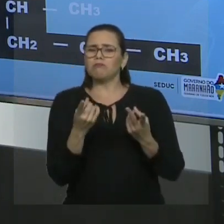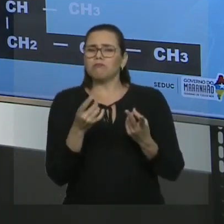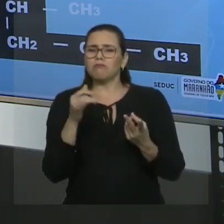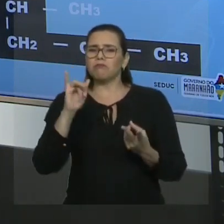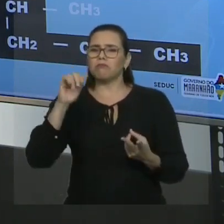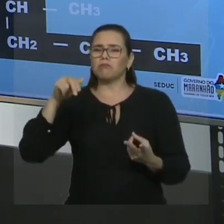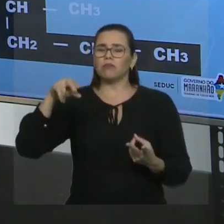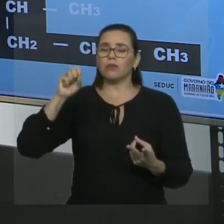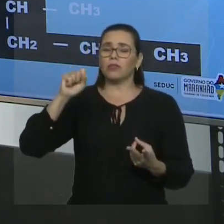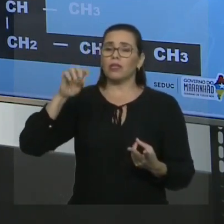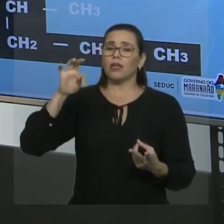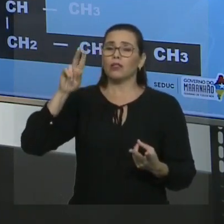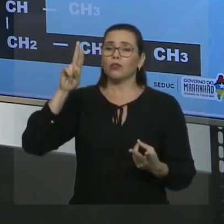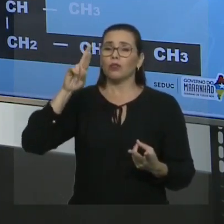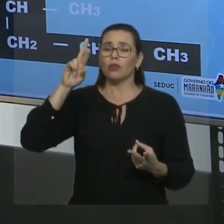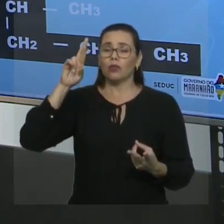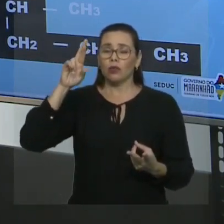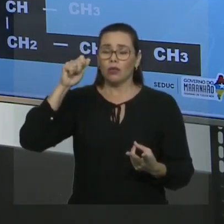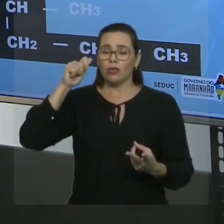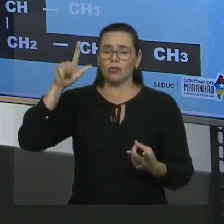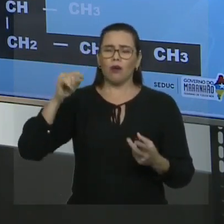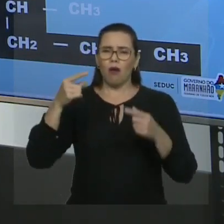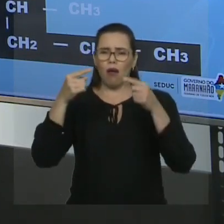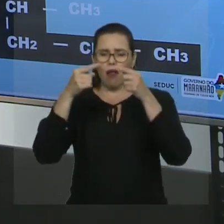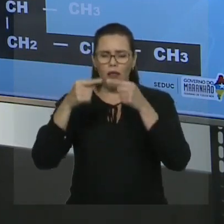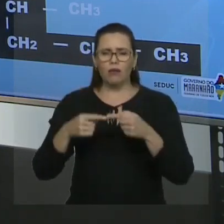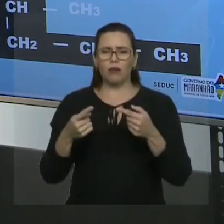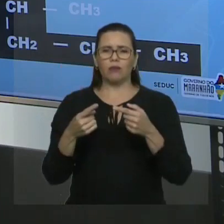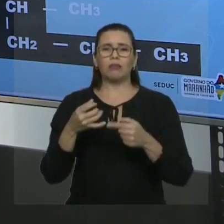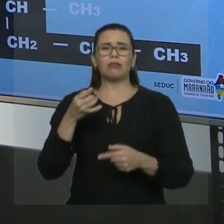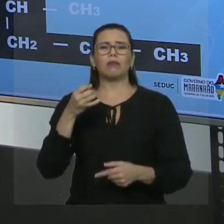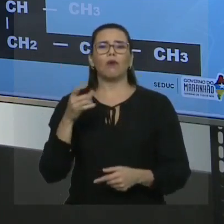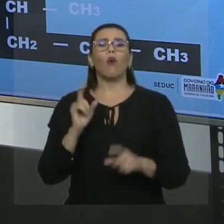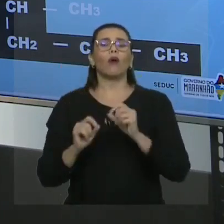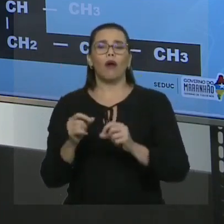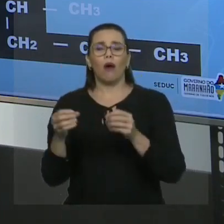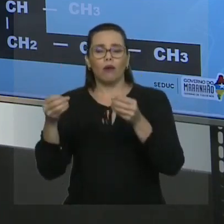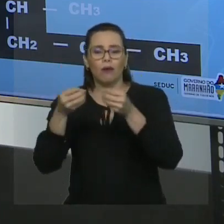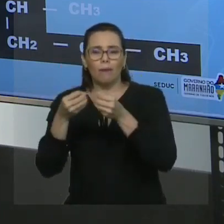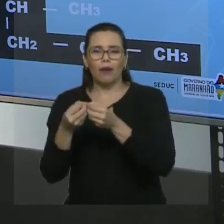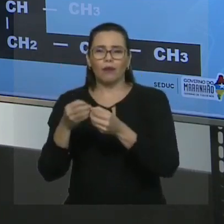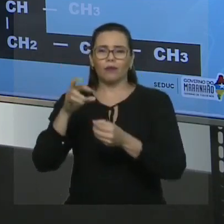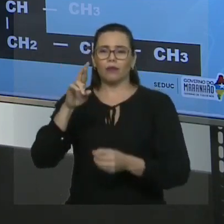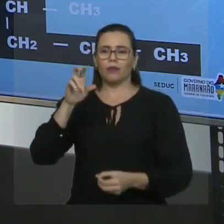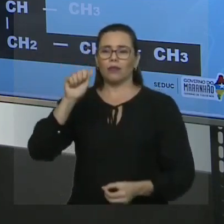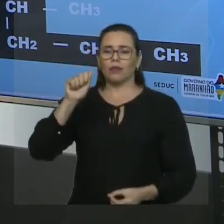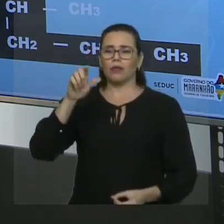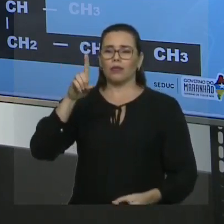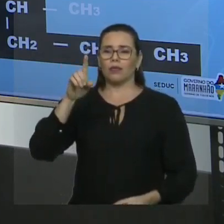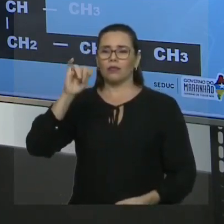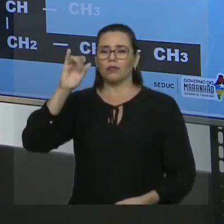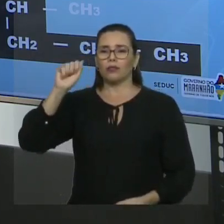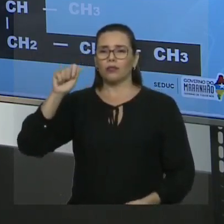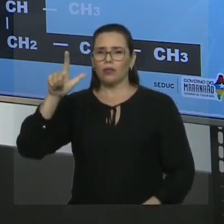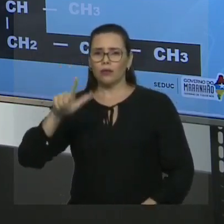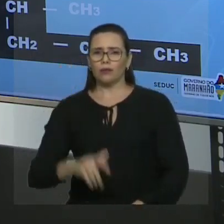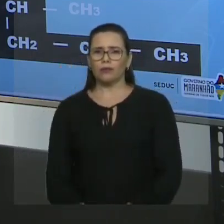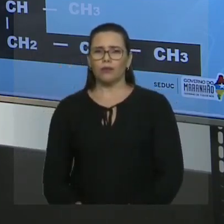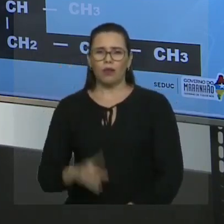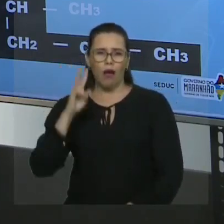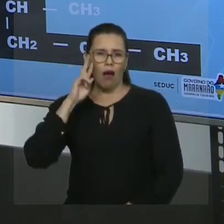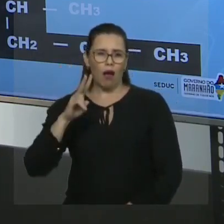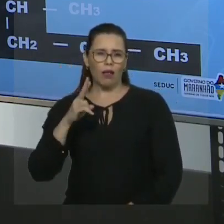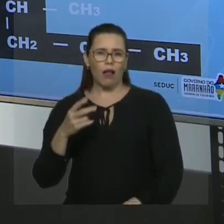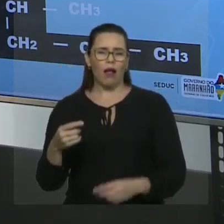achamos os radicais. Vamos numerar? Tem grupo funcional? Não. Tem insaturação? Tem. Então, a numeração deve começar dessa extremidade. Vamos